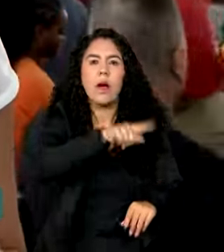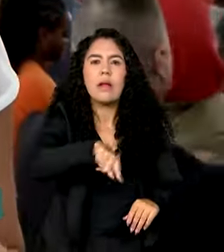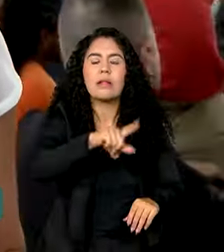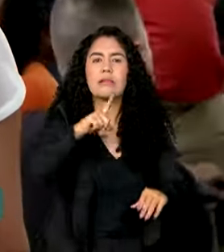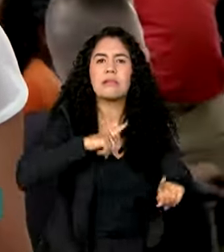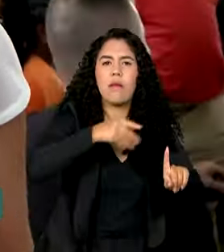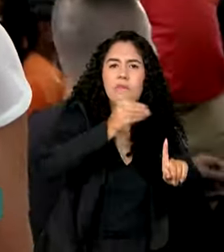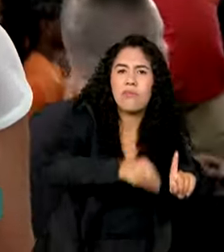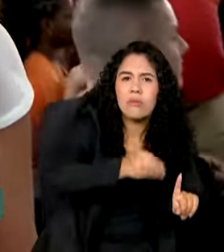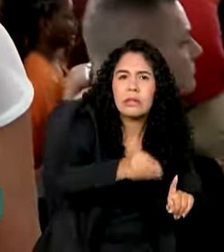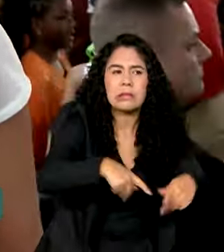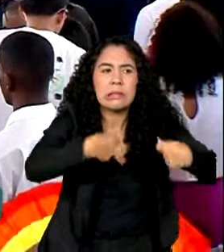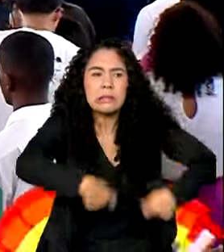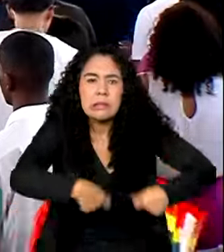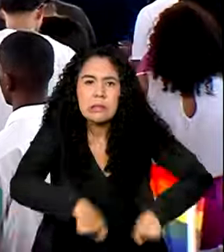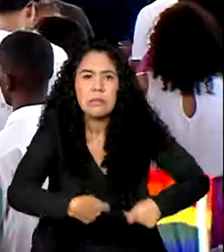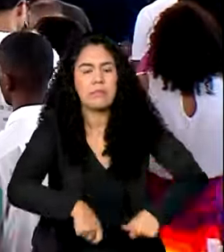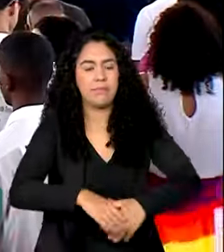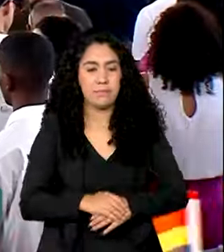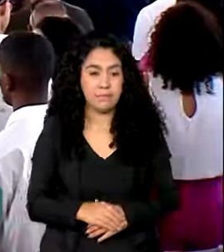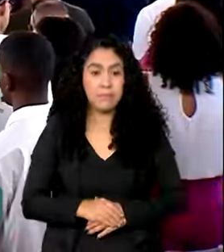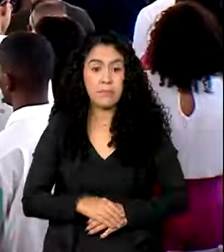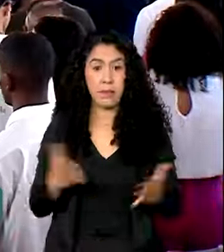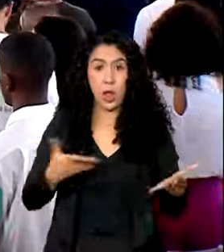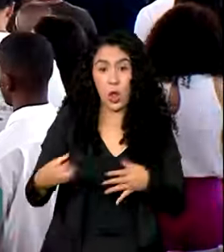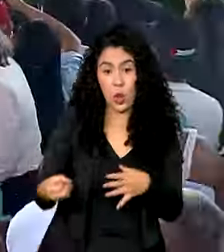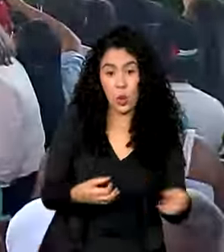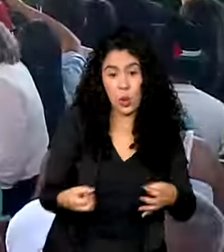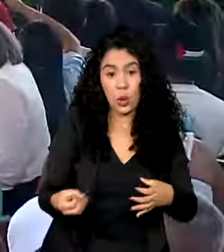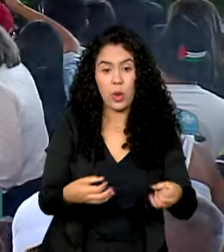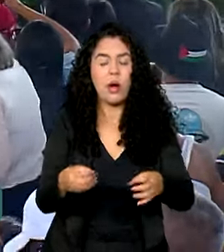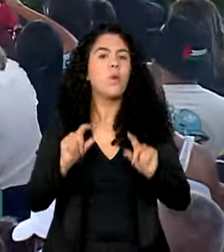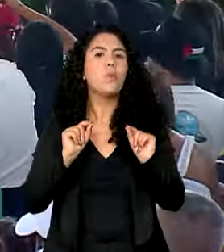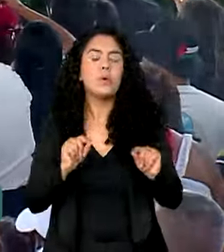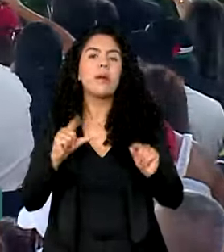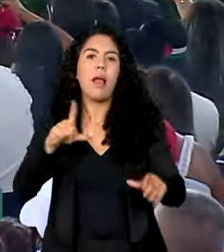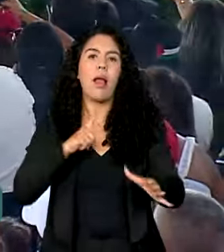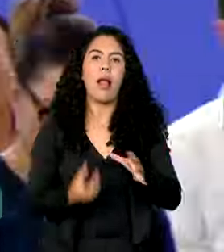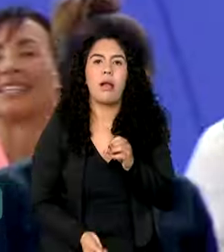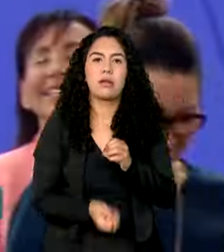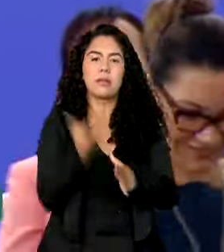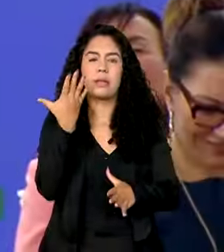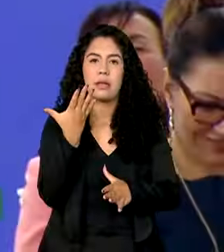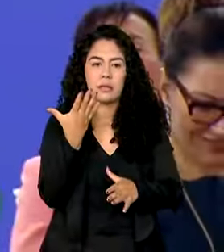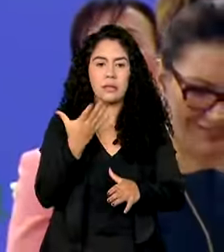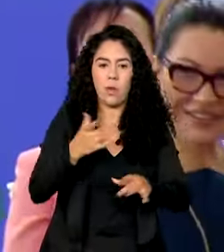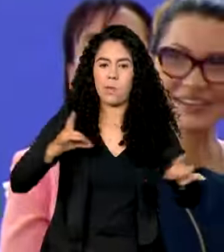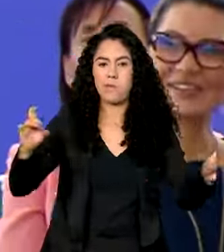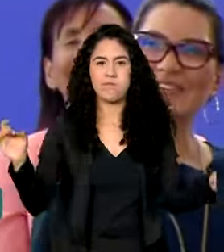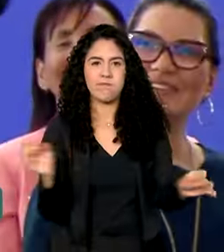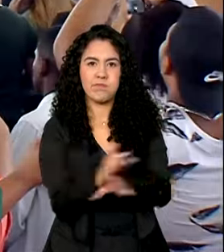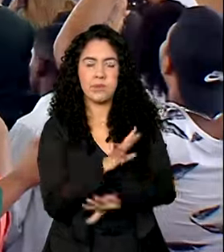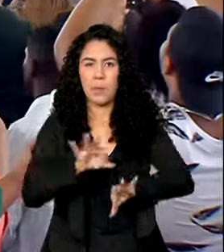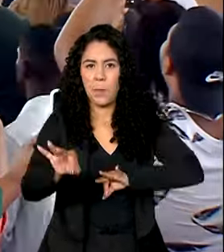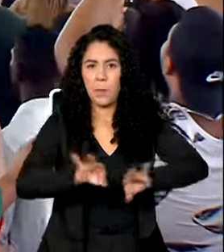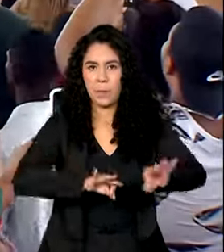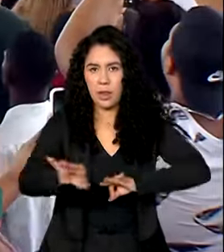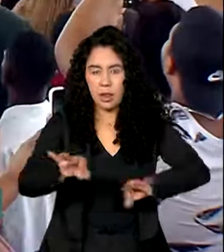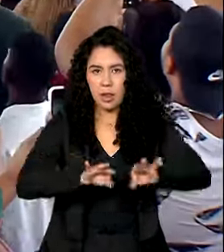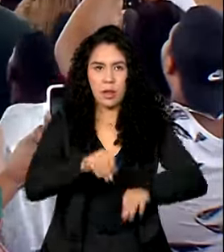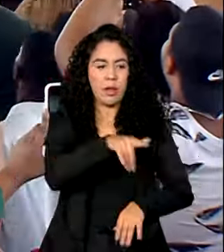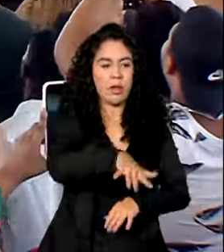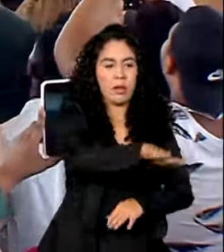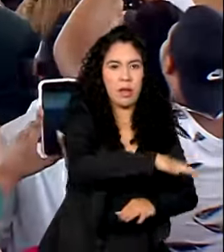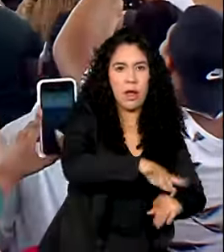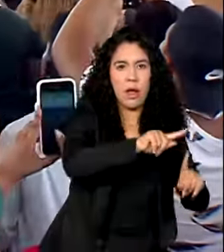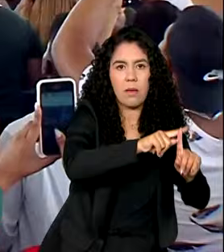de vulnerabilidade social. Entre as inovações está a criação de um plano integrado entre a maternidade